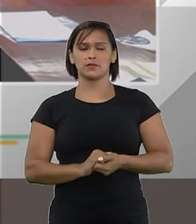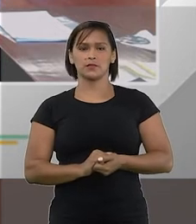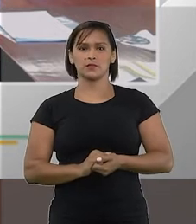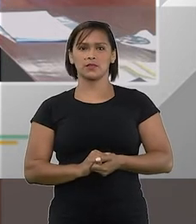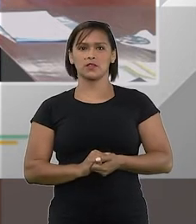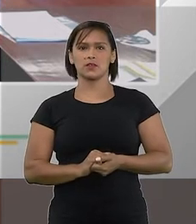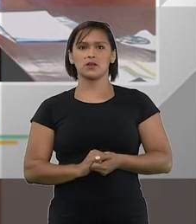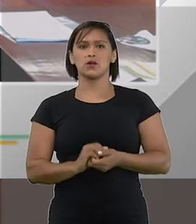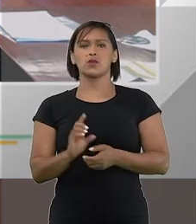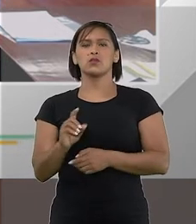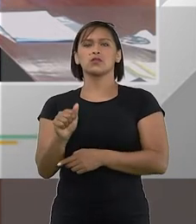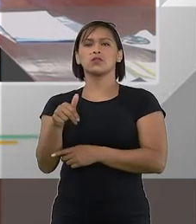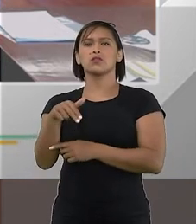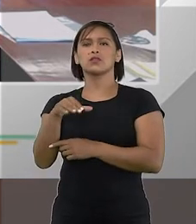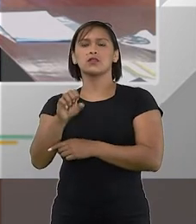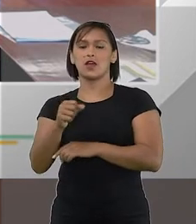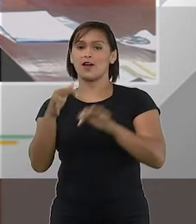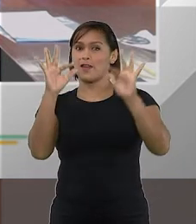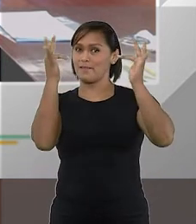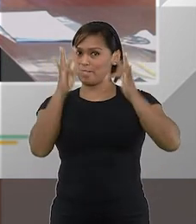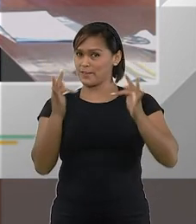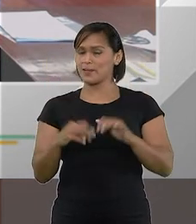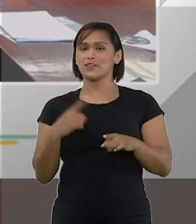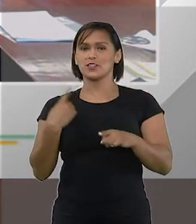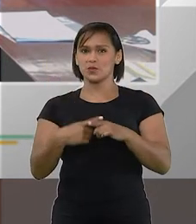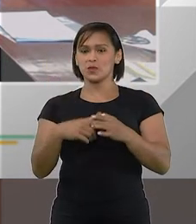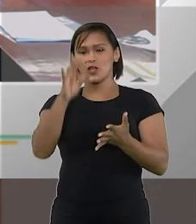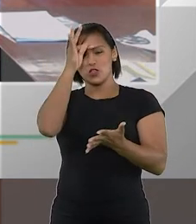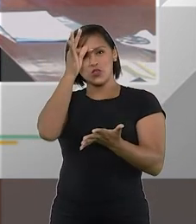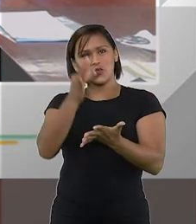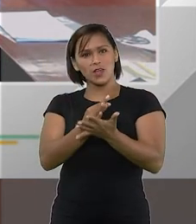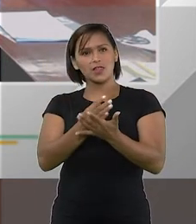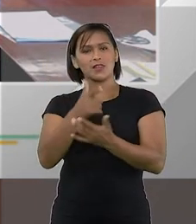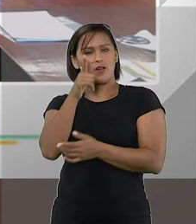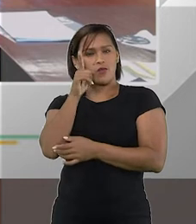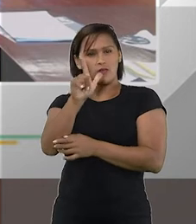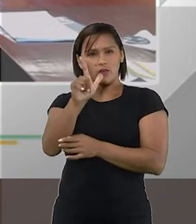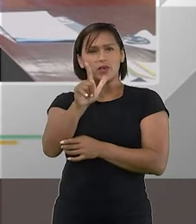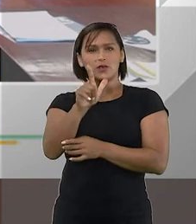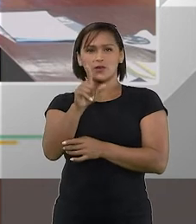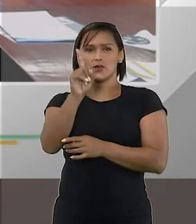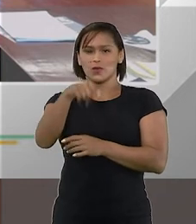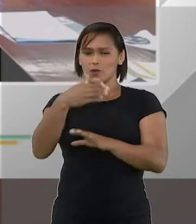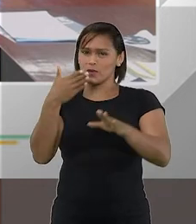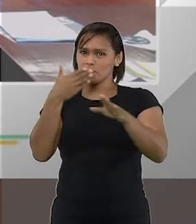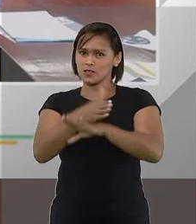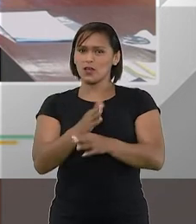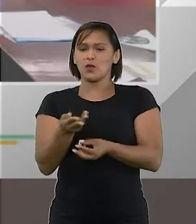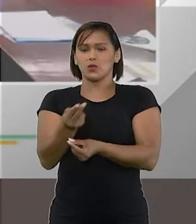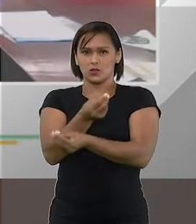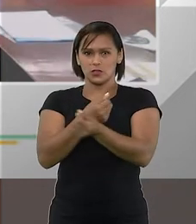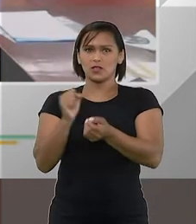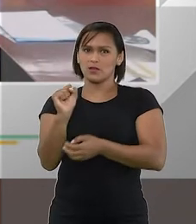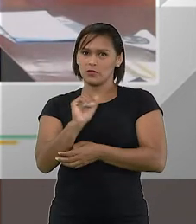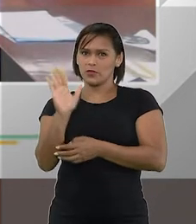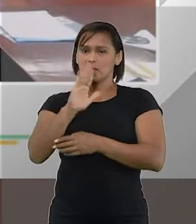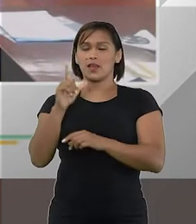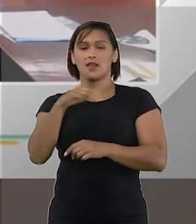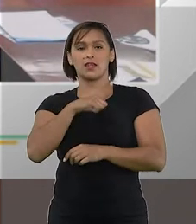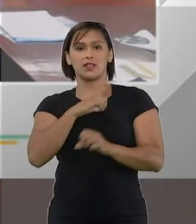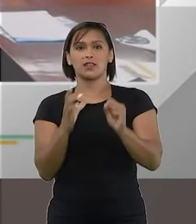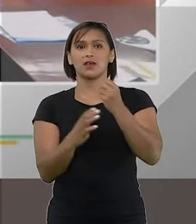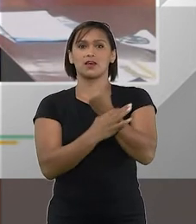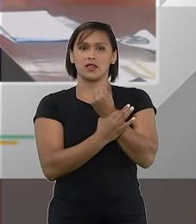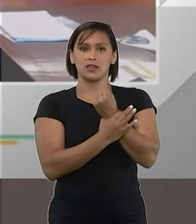O doutor Daniel vai ficar feliz da vida porque a sua tese foi a vencedora no sentido de que o dinheiro é caro se tiver